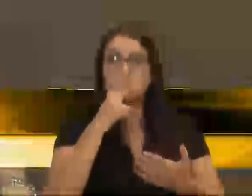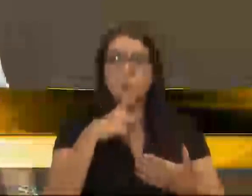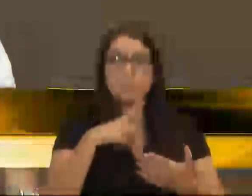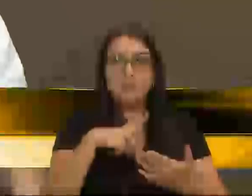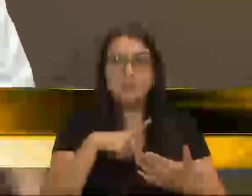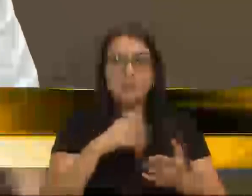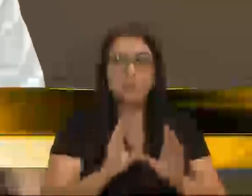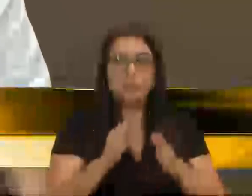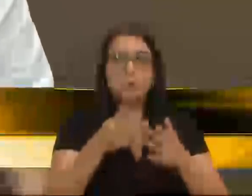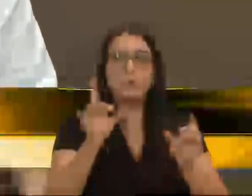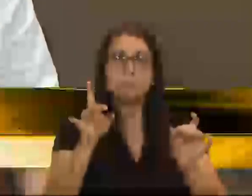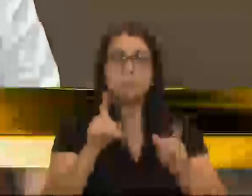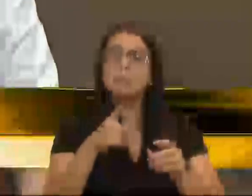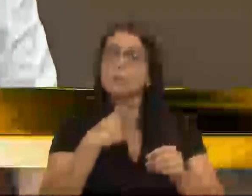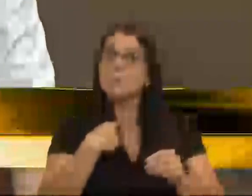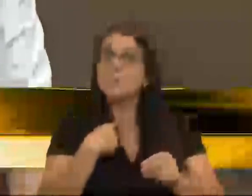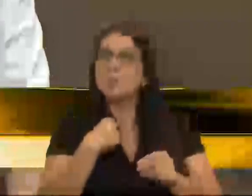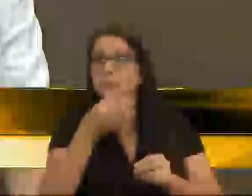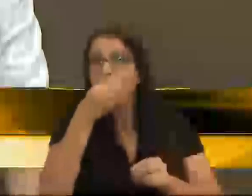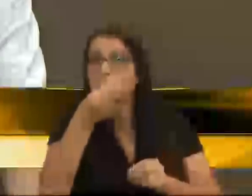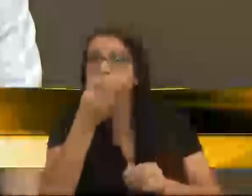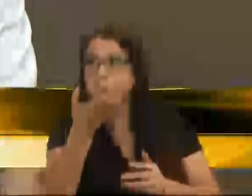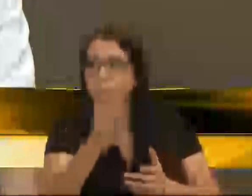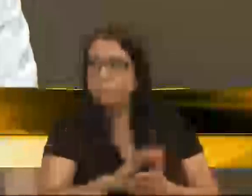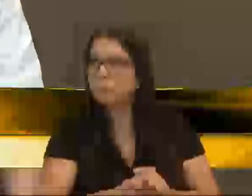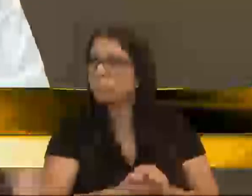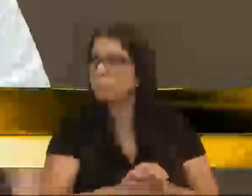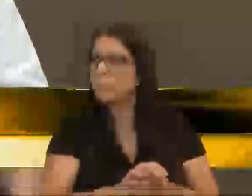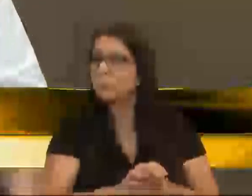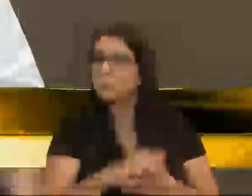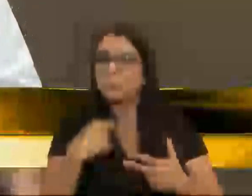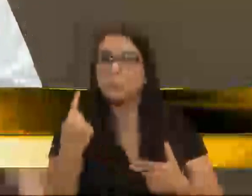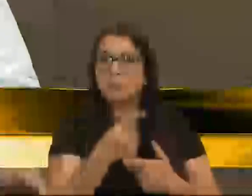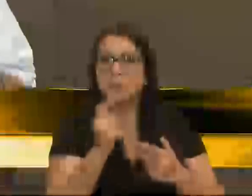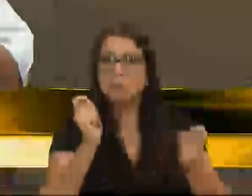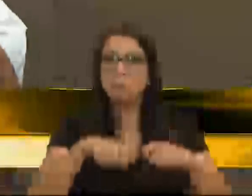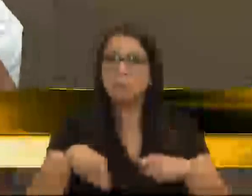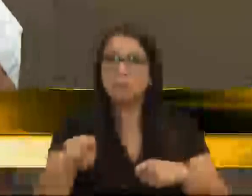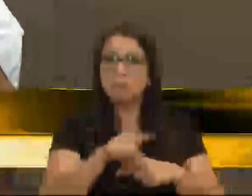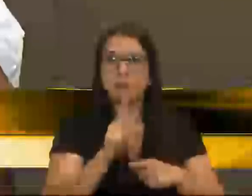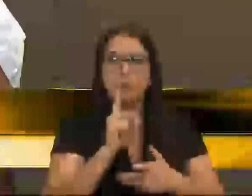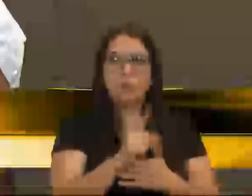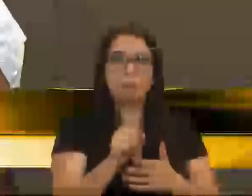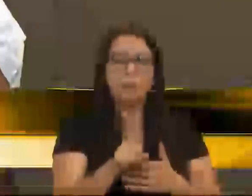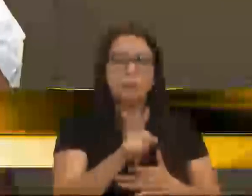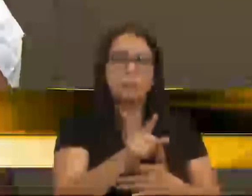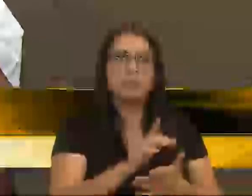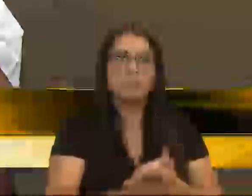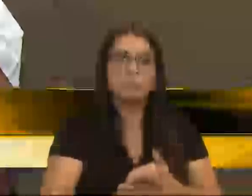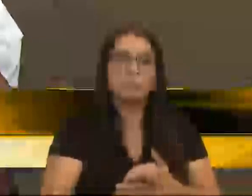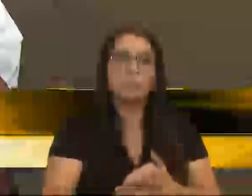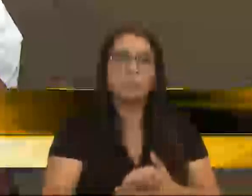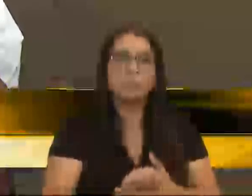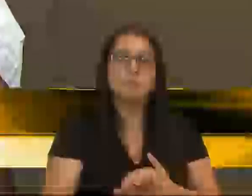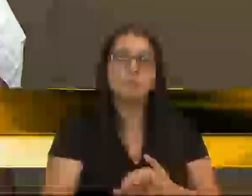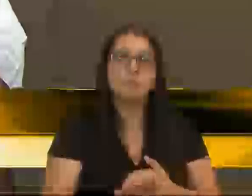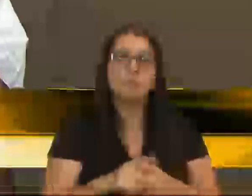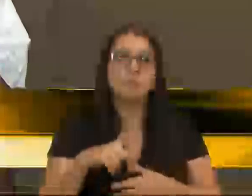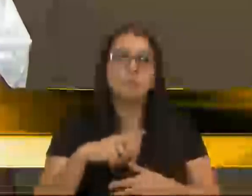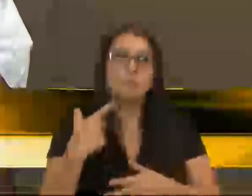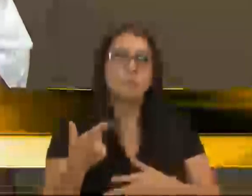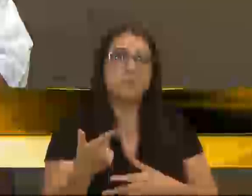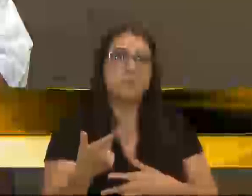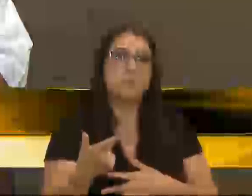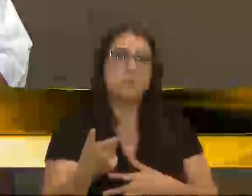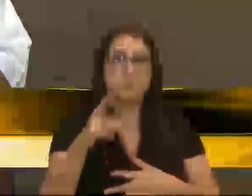comissão especial, gostaria de sugerir à senhora, então, essa possibilidade de nós convocarmos aqui tanto o